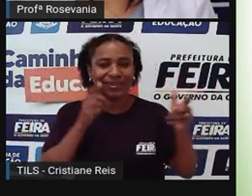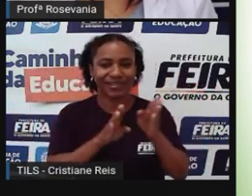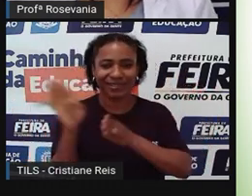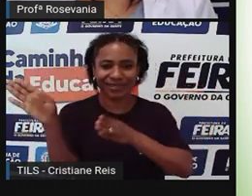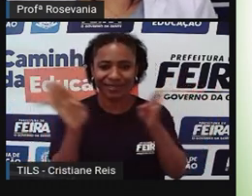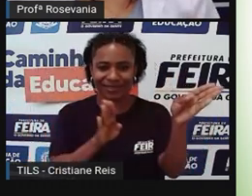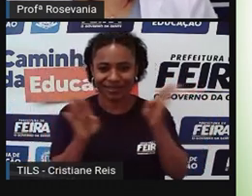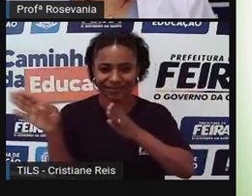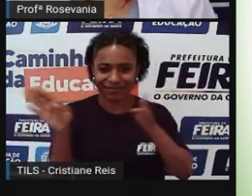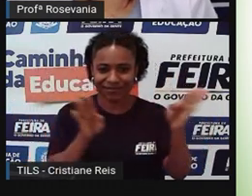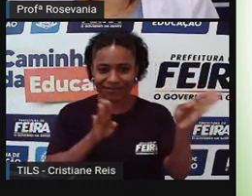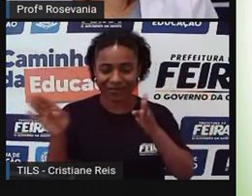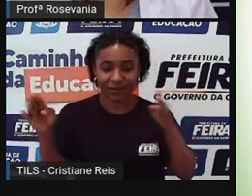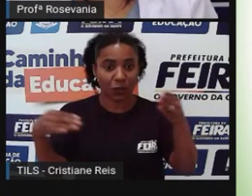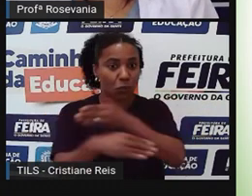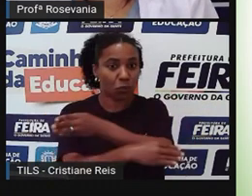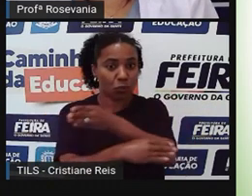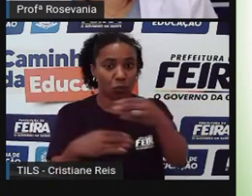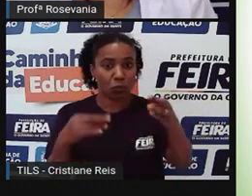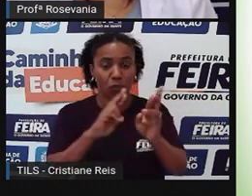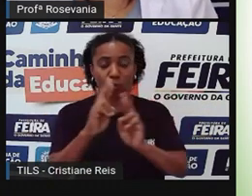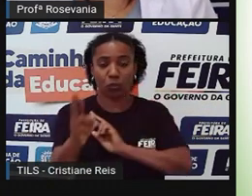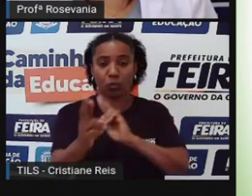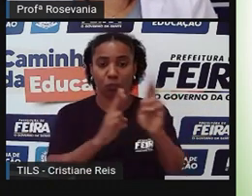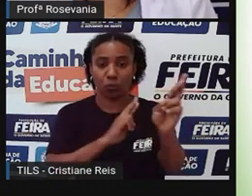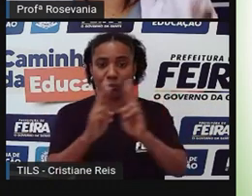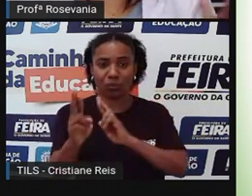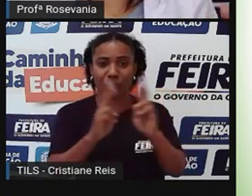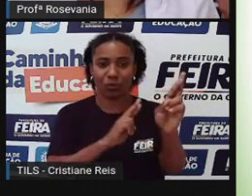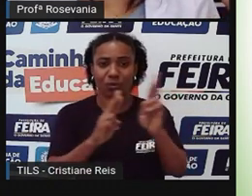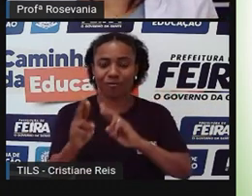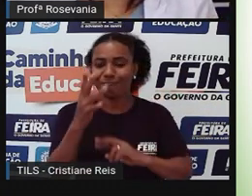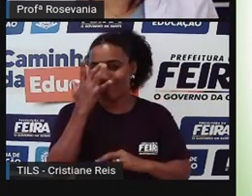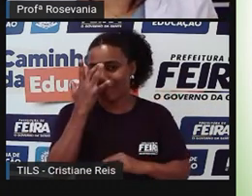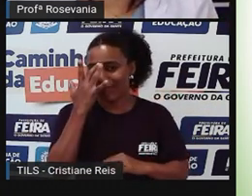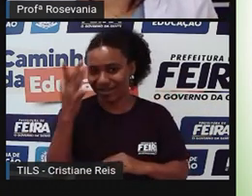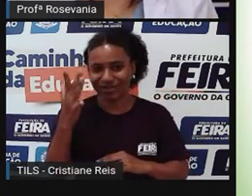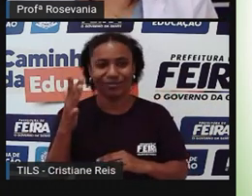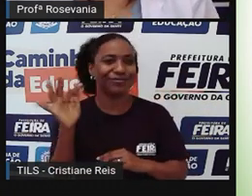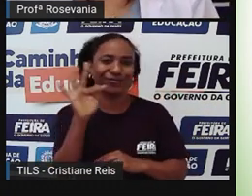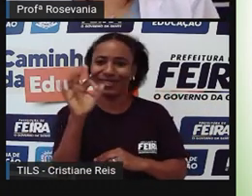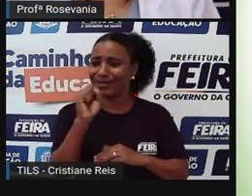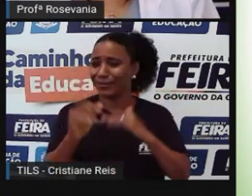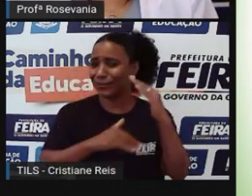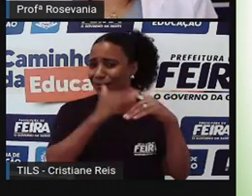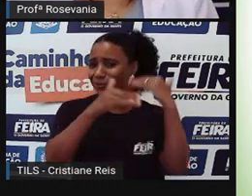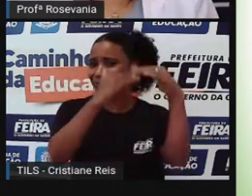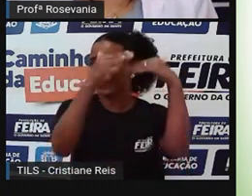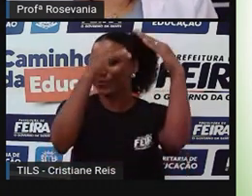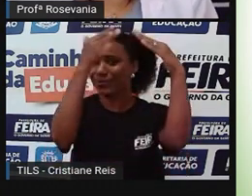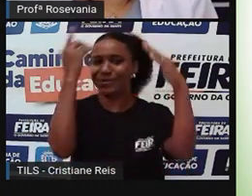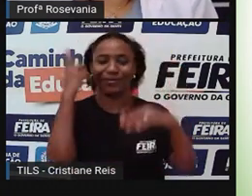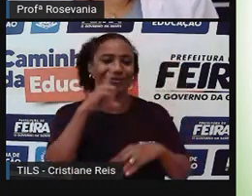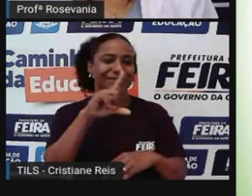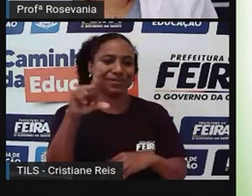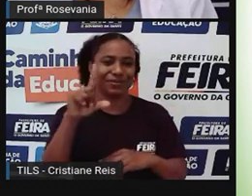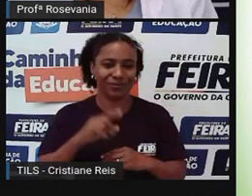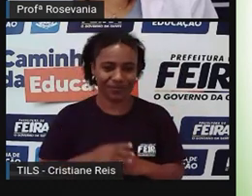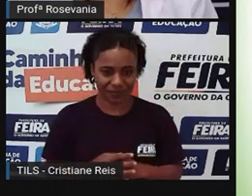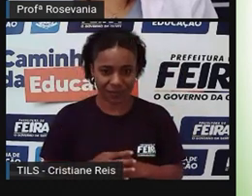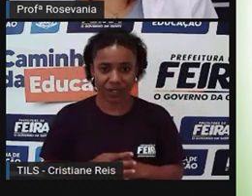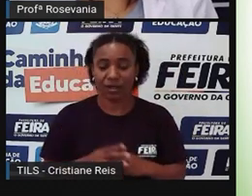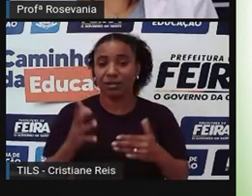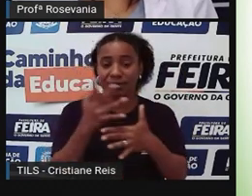característica de entrocamento rodoviário, que também ajudou o nosso desenvolvimento, né. Então, nossa cidade, ela vem